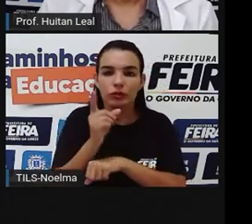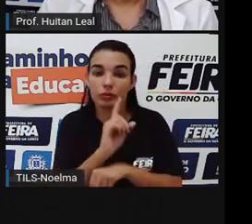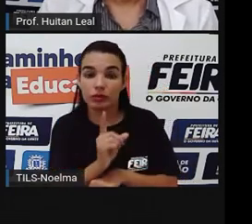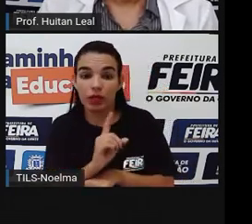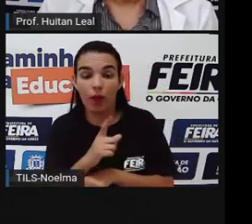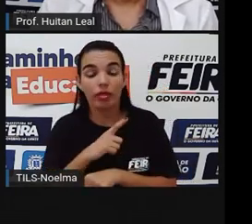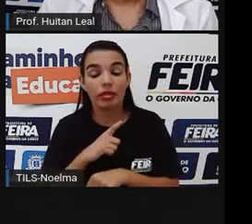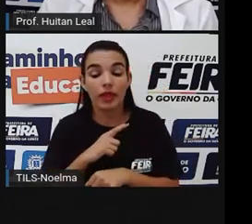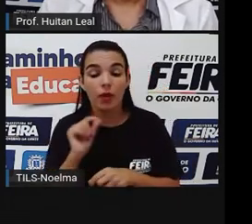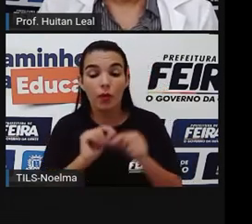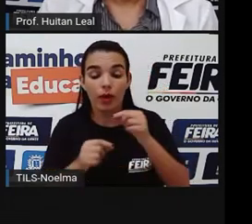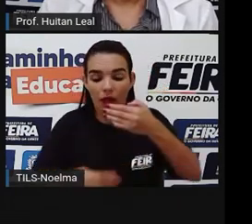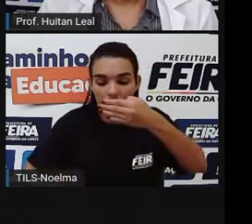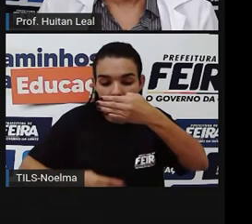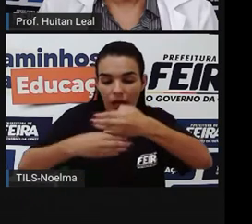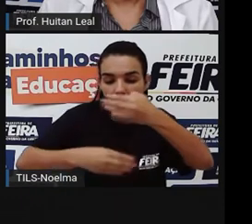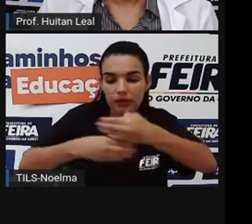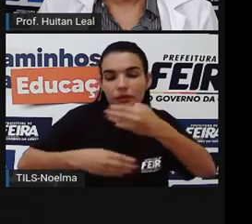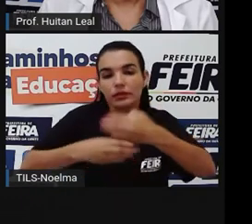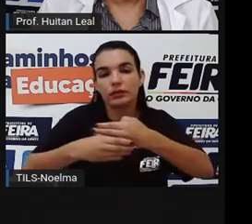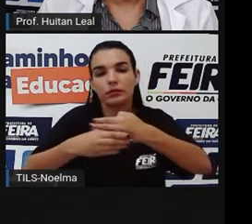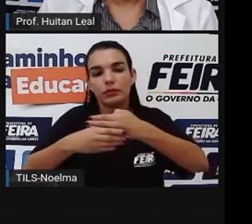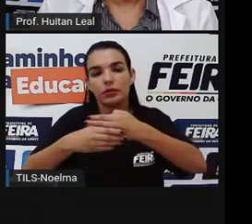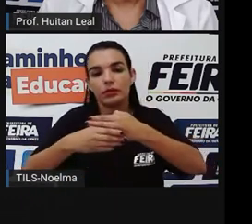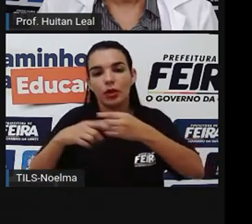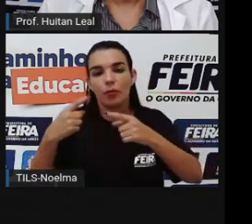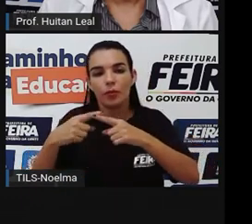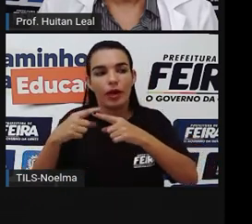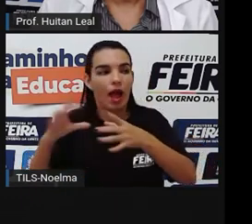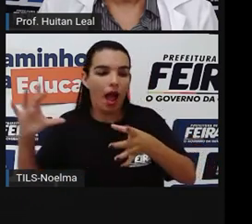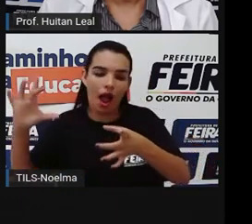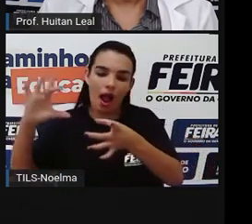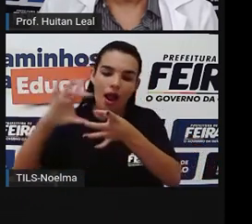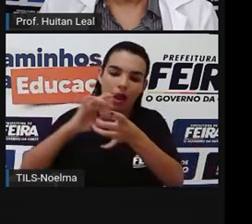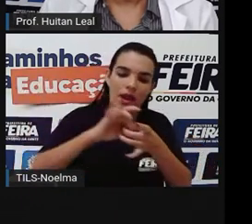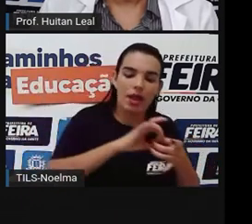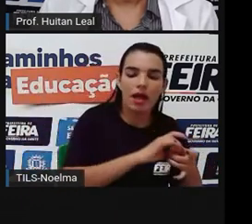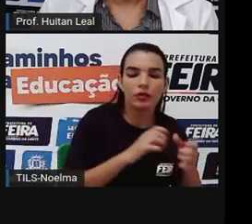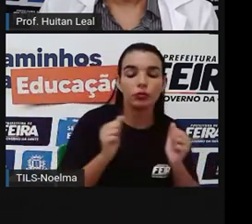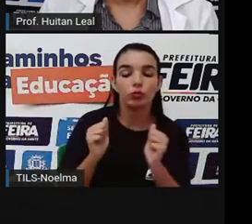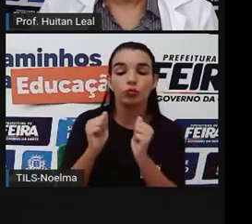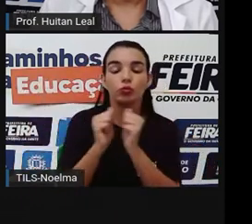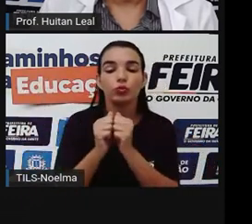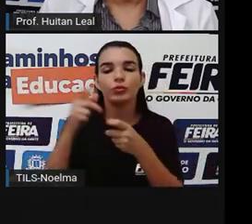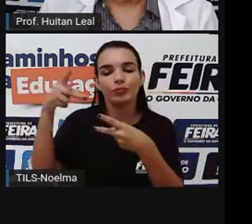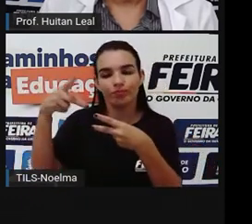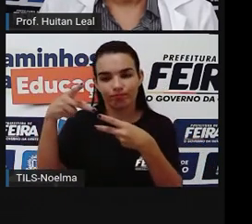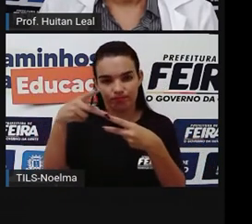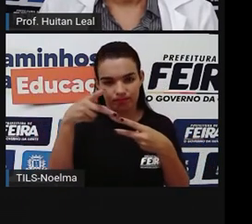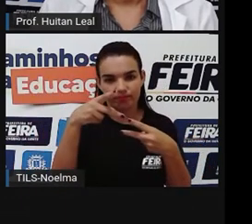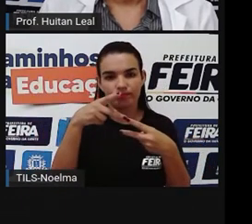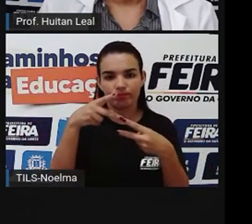complemento que é ligado a ele através de uma preposição.